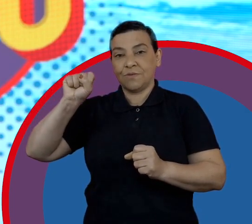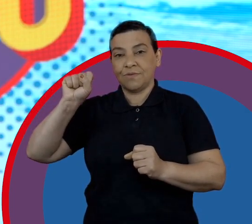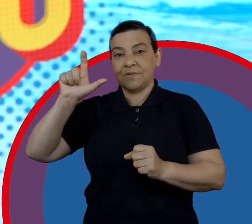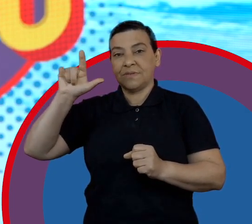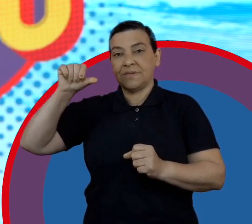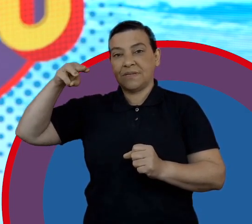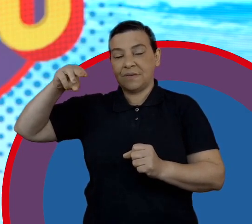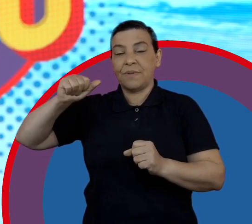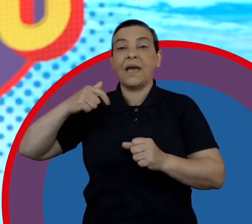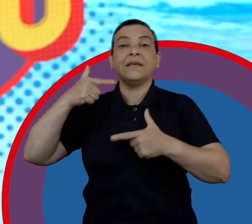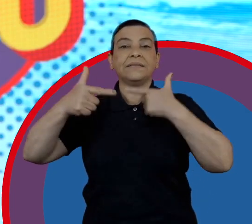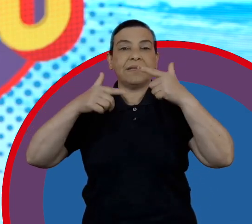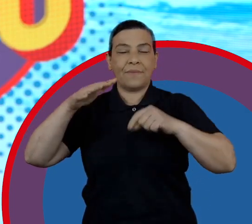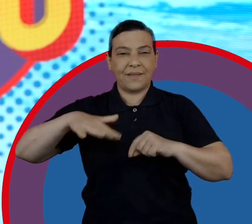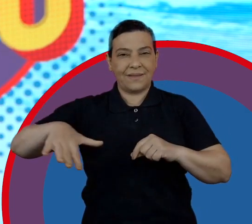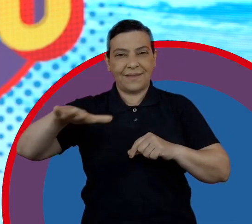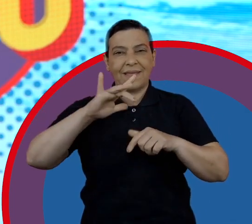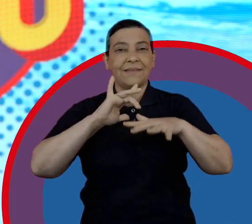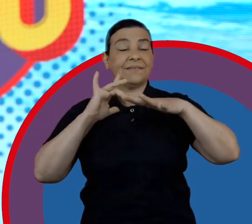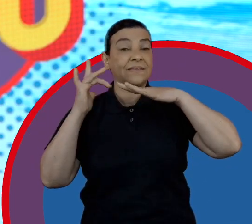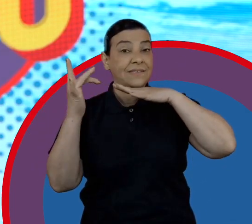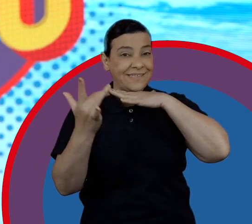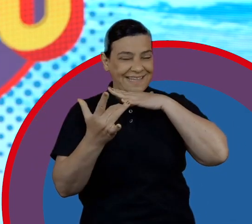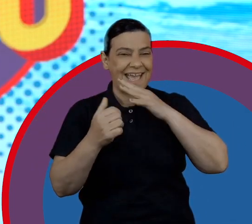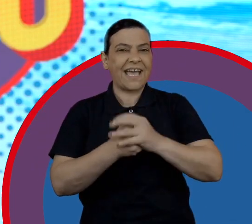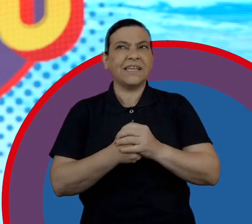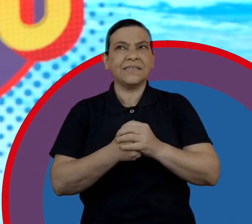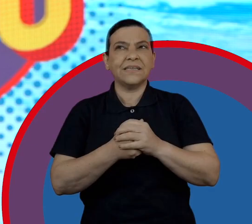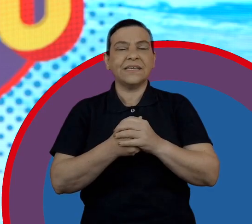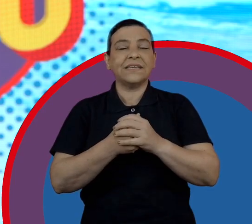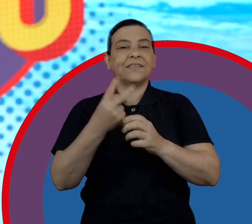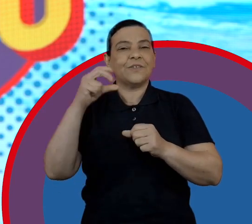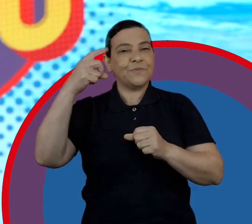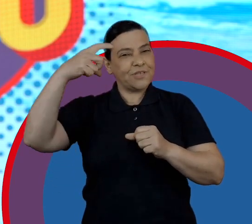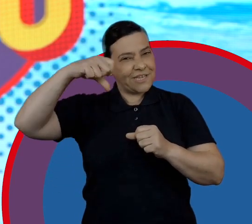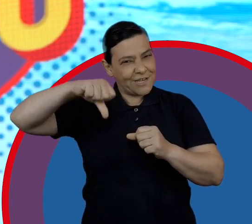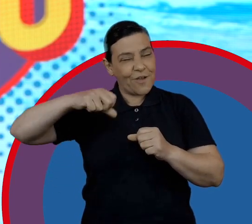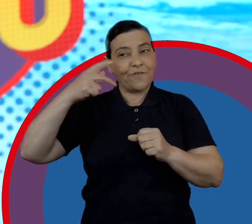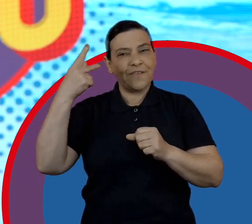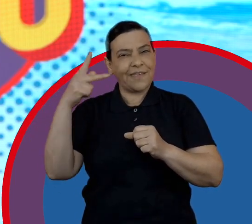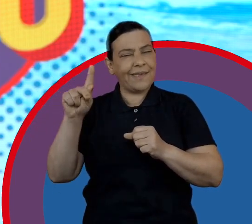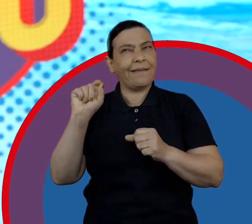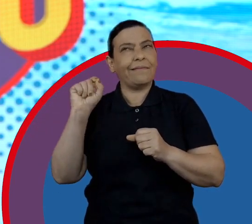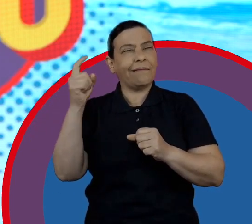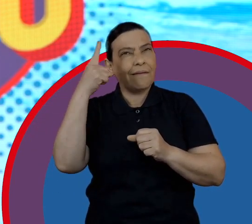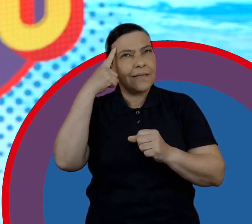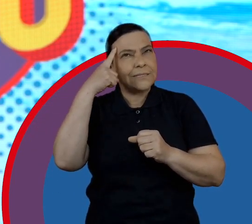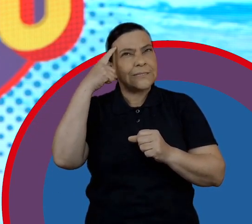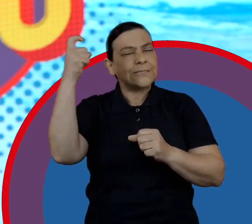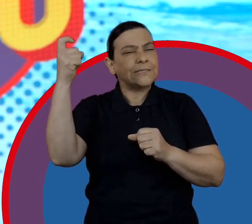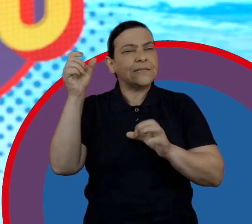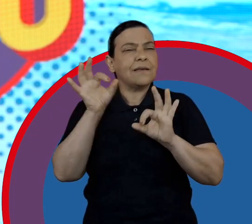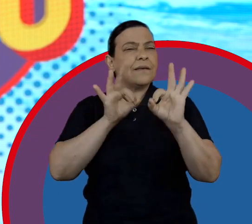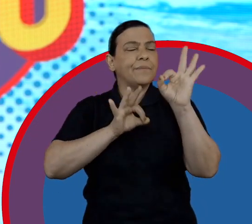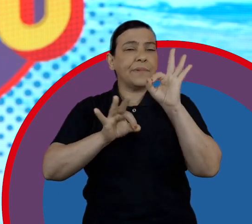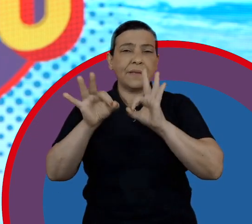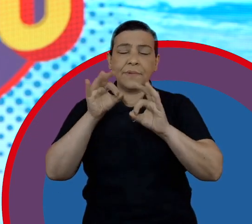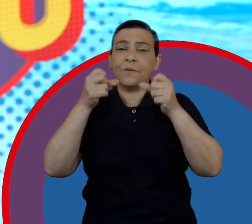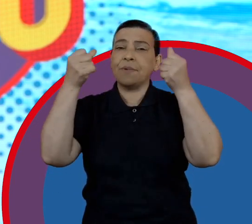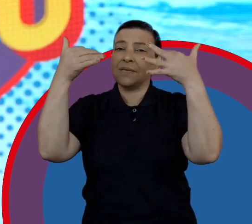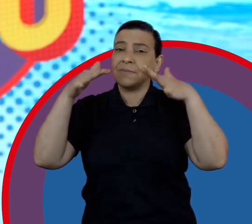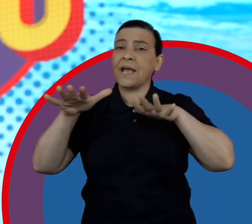na área de redes sociais. Na ocasião, em 2019, ele construiu uma iniciativa para falar do Act for Food